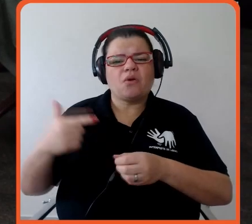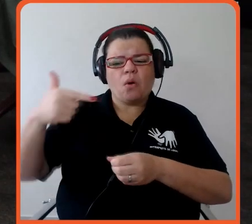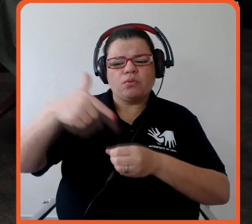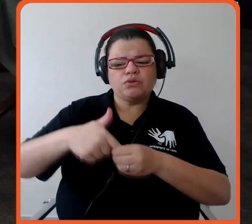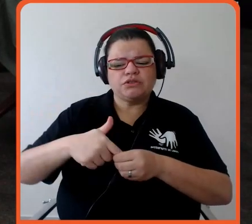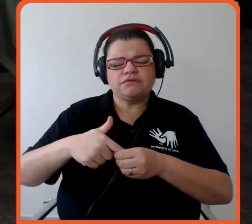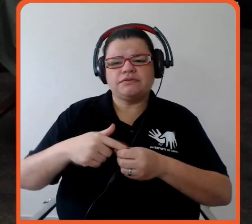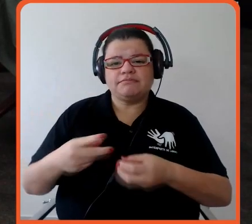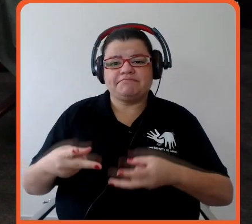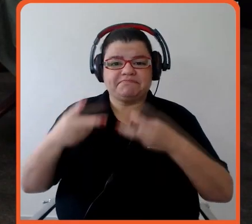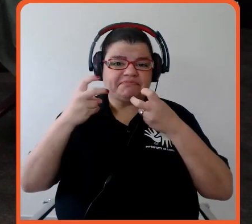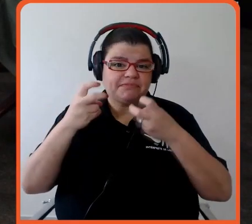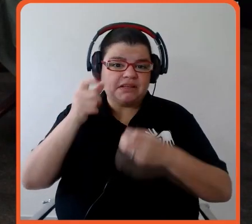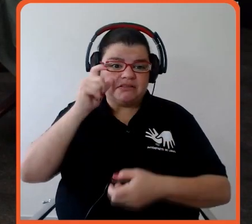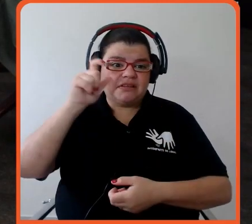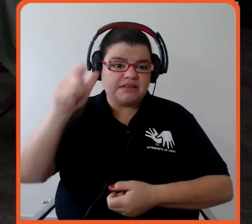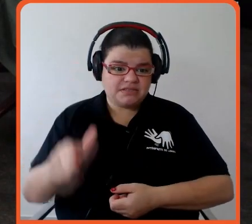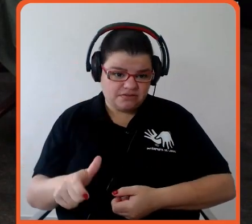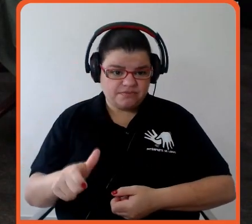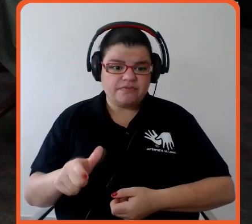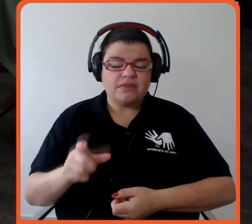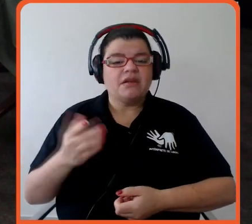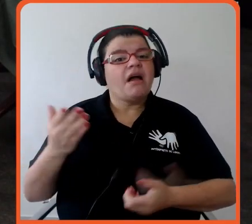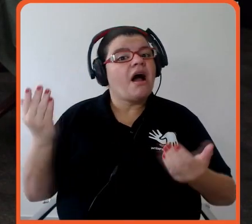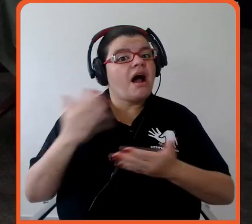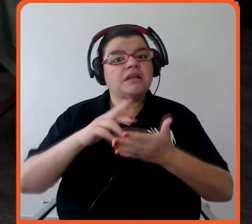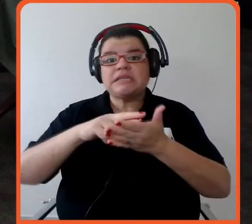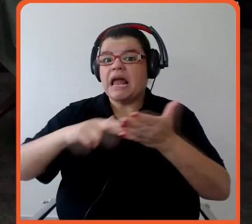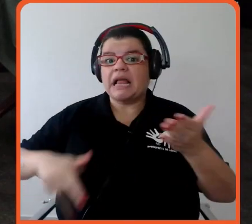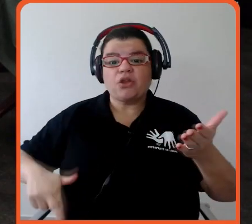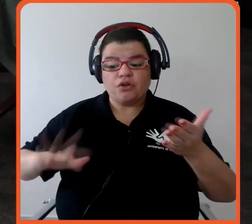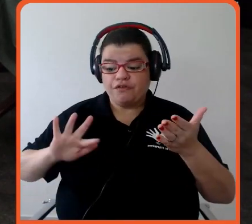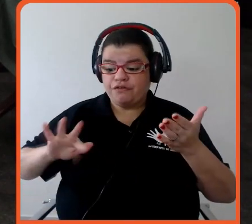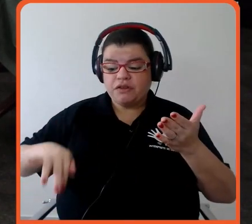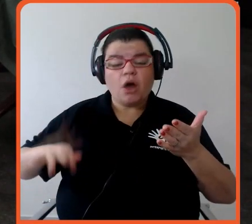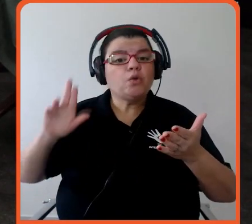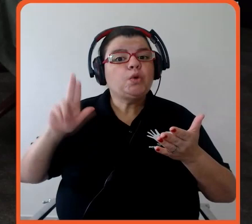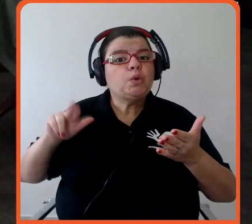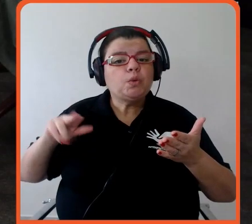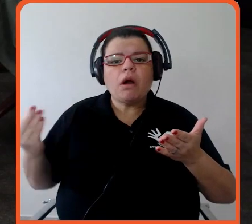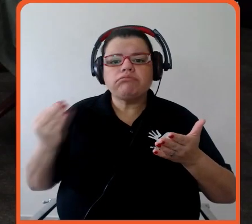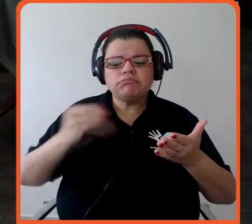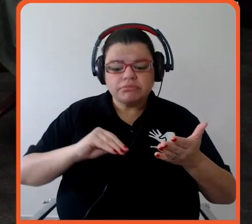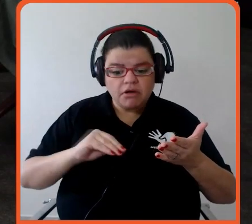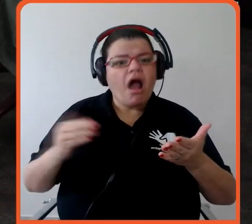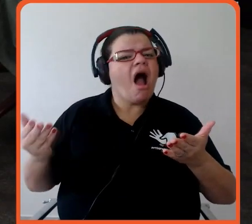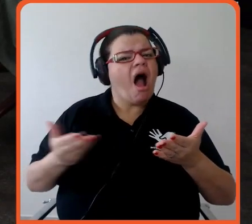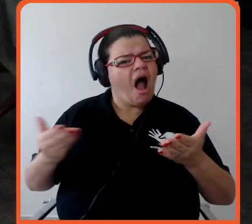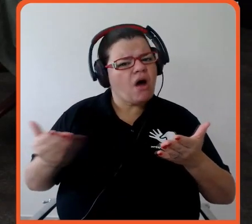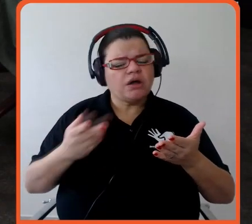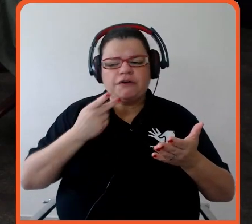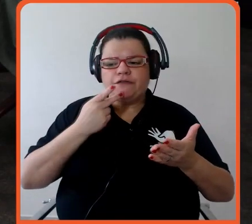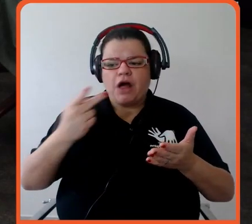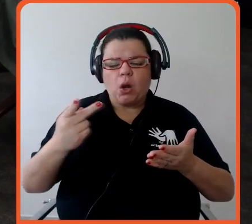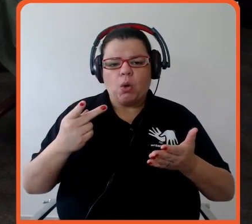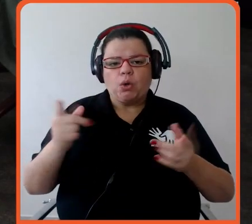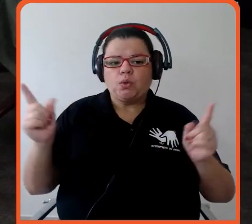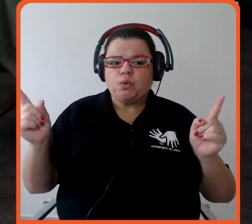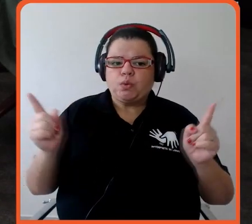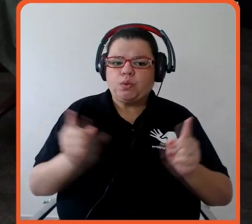foi a primeira vez que se fez menção no relatório final, eu acho que isso daí já é, né, não se falou em redução, mas está ali